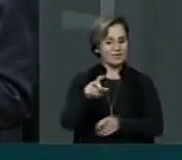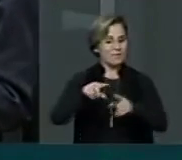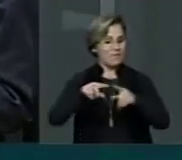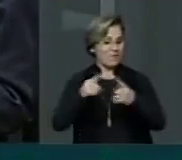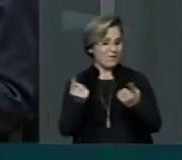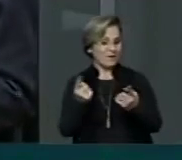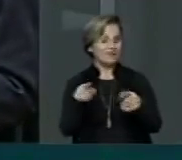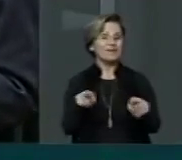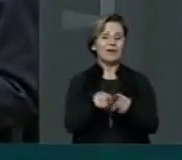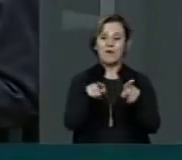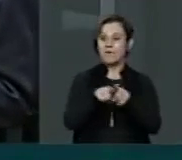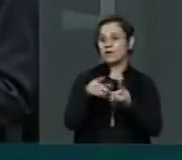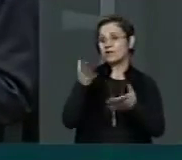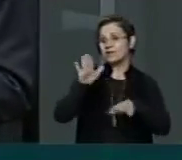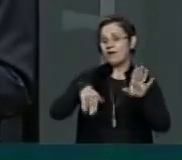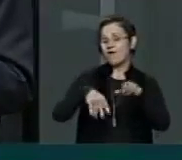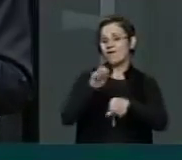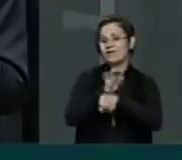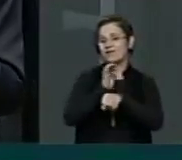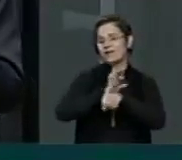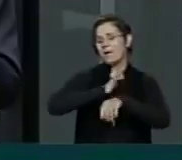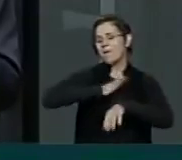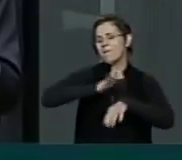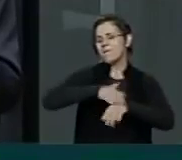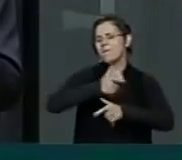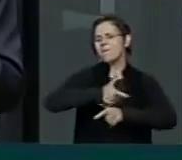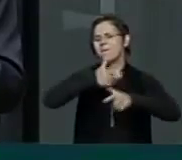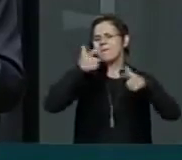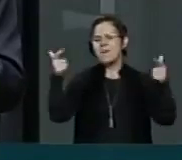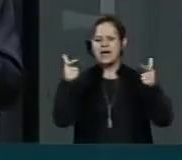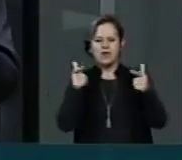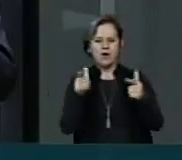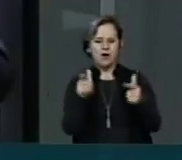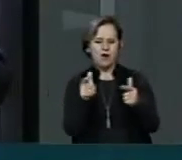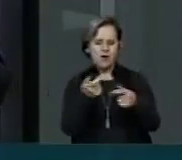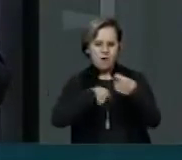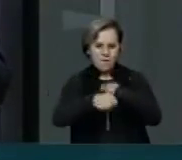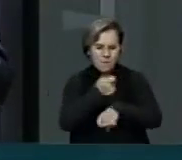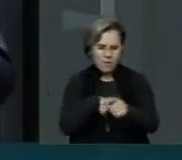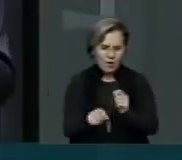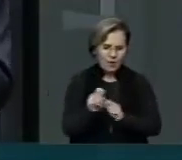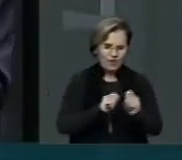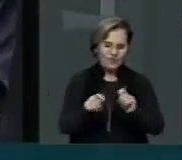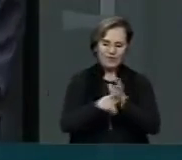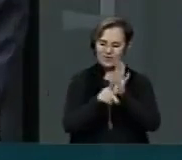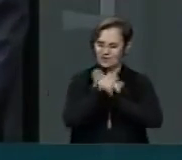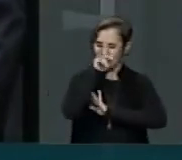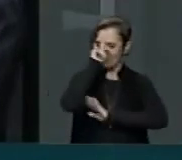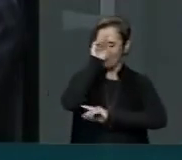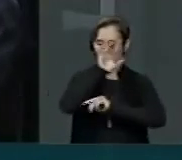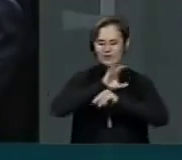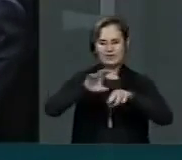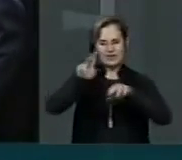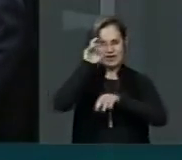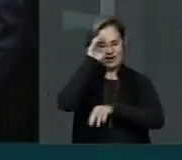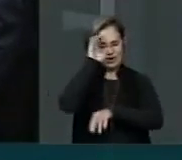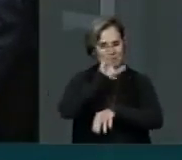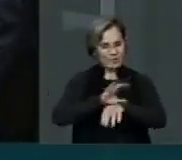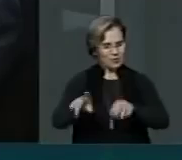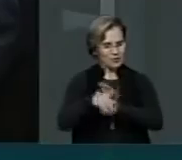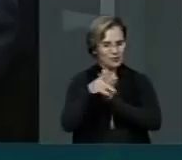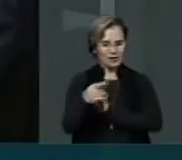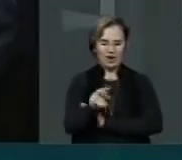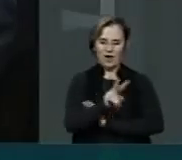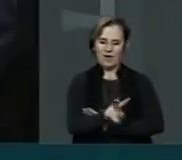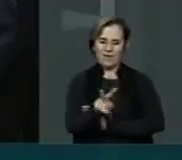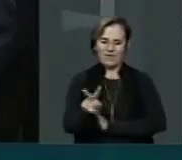talvez seja o Estado com o maior movimento econômico extraído desta força cultural, extraído do reggae,